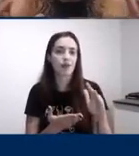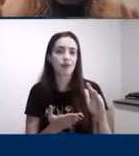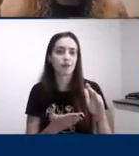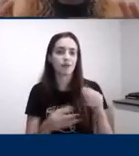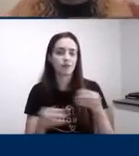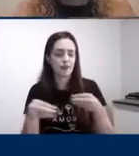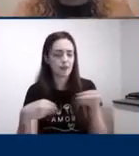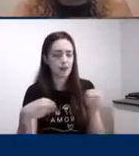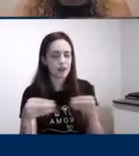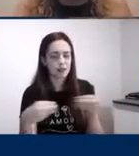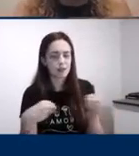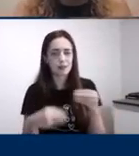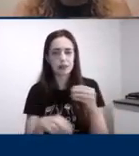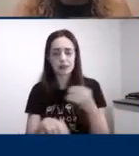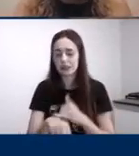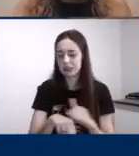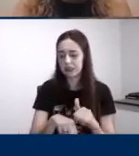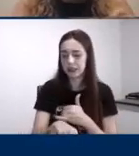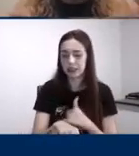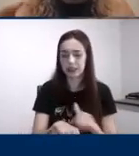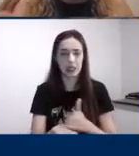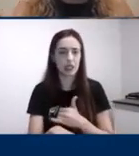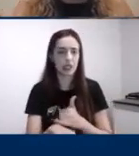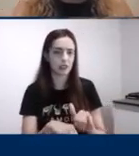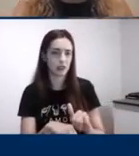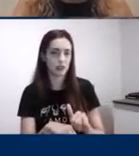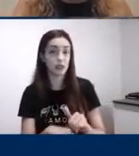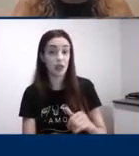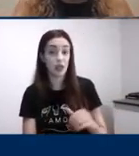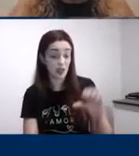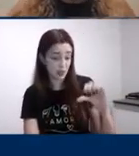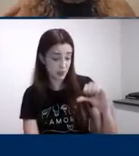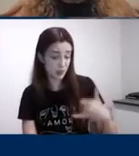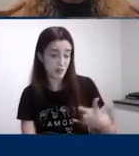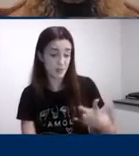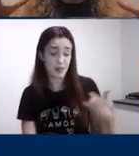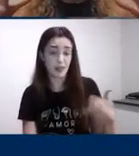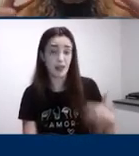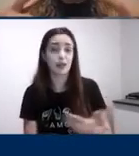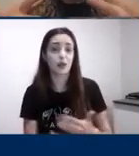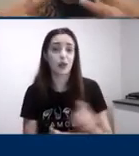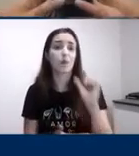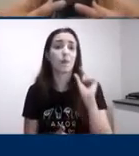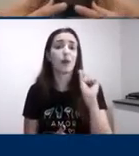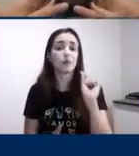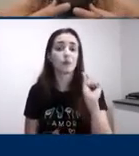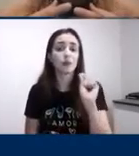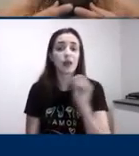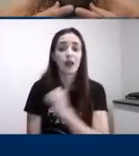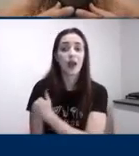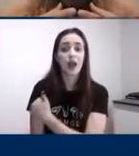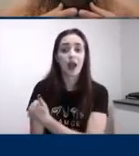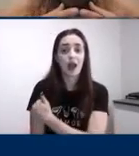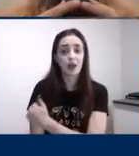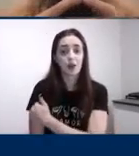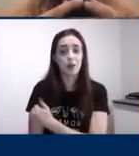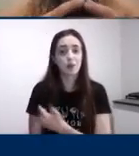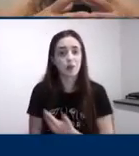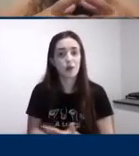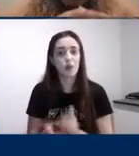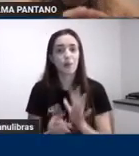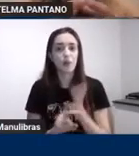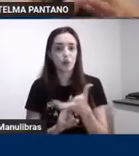certo de um jeito eu vou tentar de outro aos 9 anos eu começo a integrar essas funções com